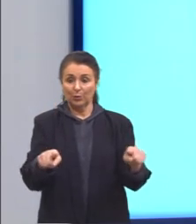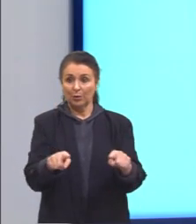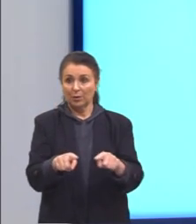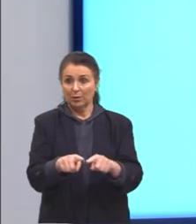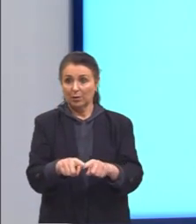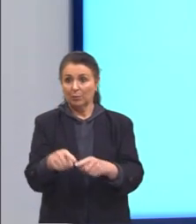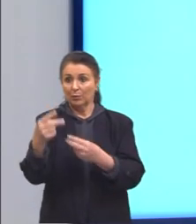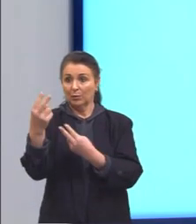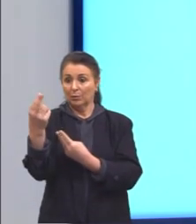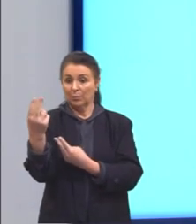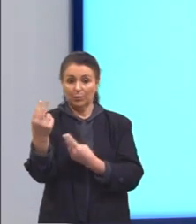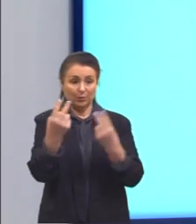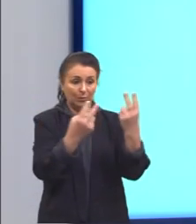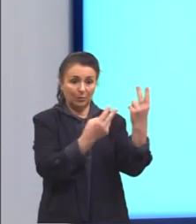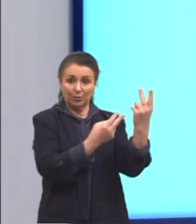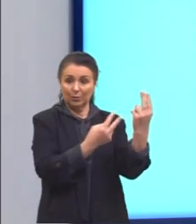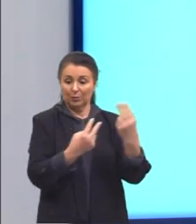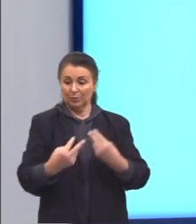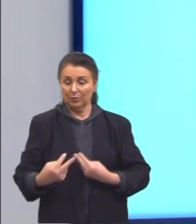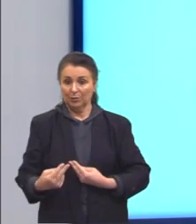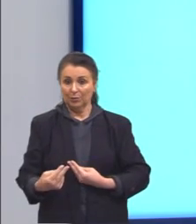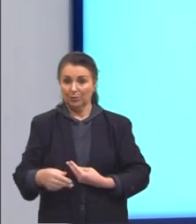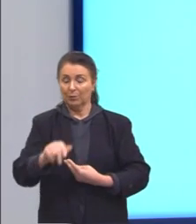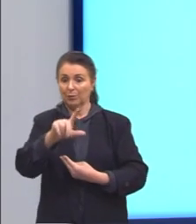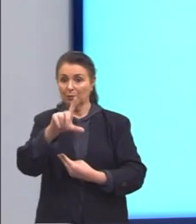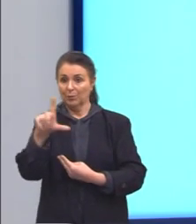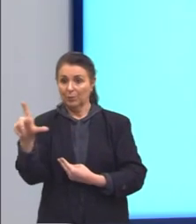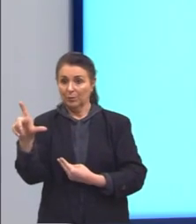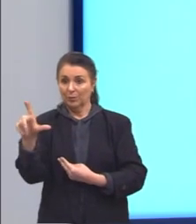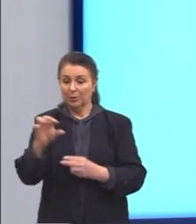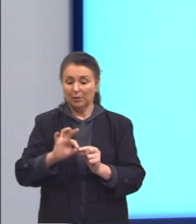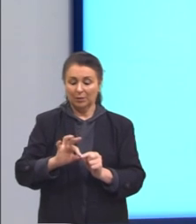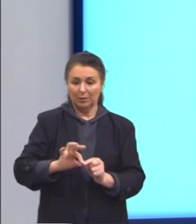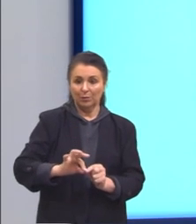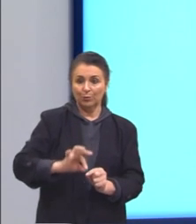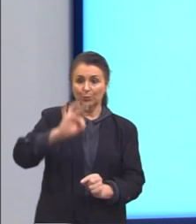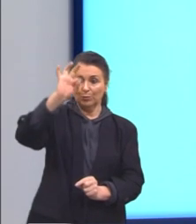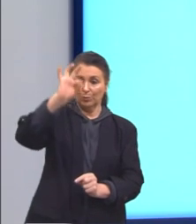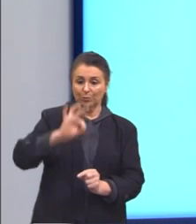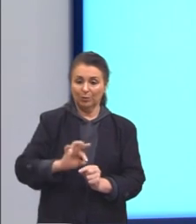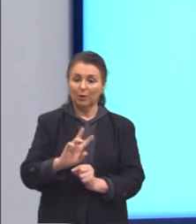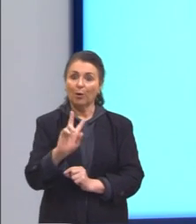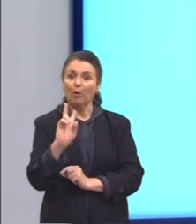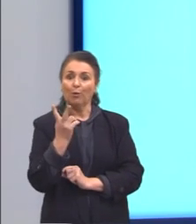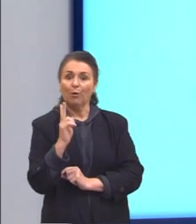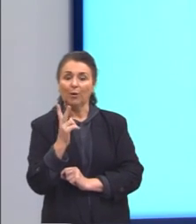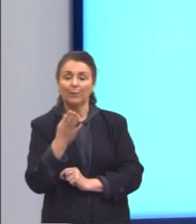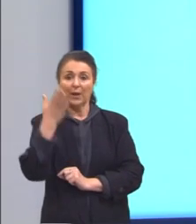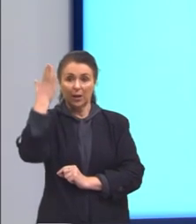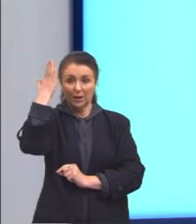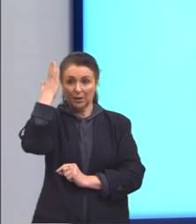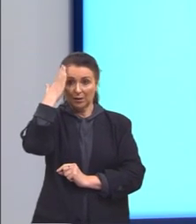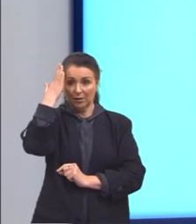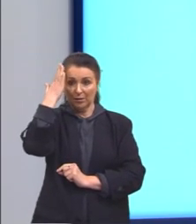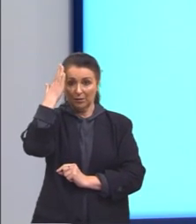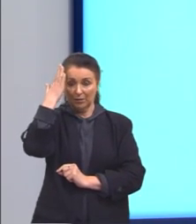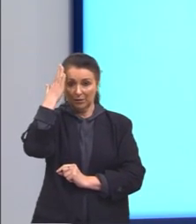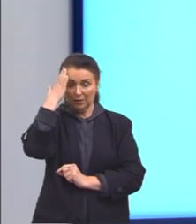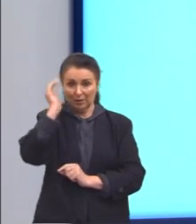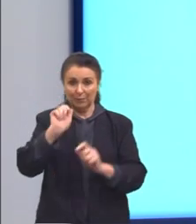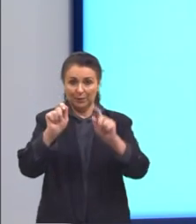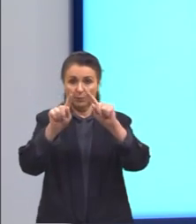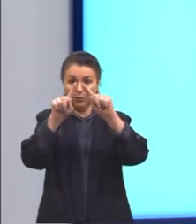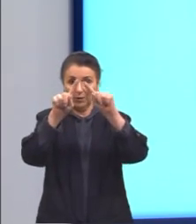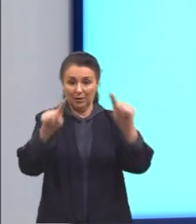ali o L sendo a medida do lado e a altura H. Nós sabemos que a área de um